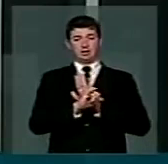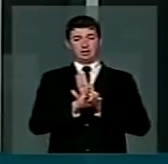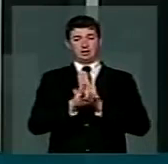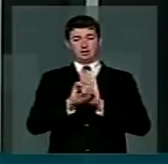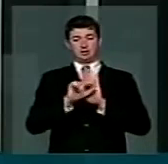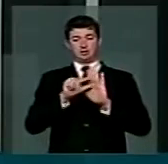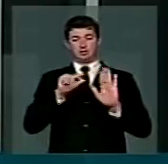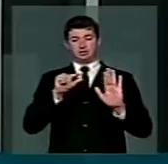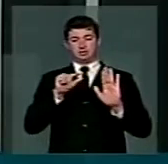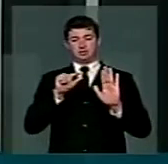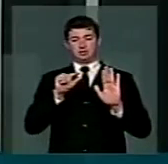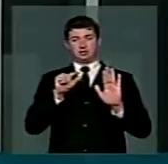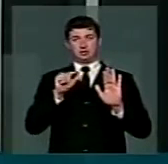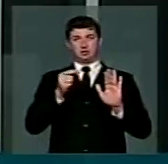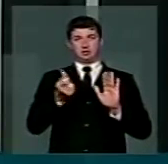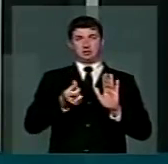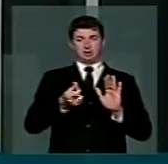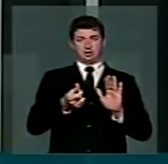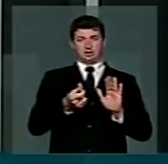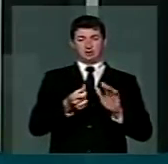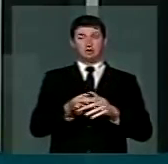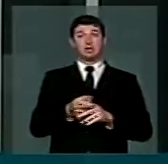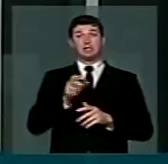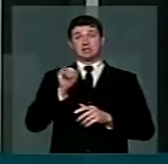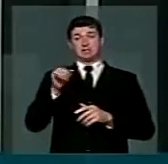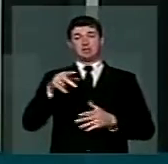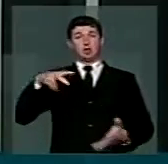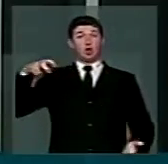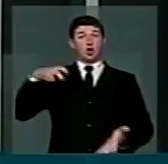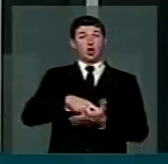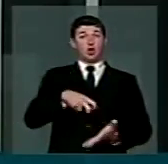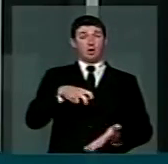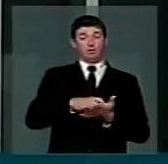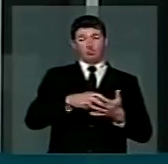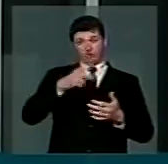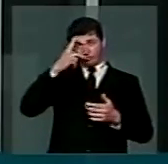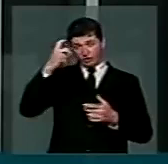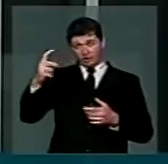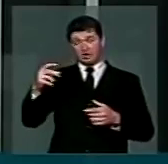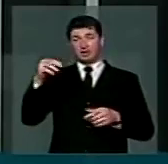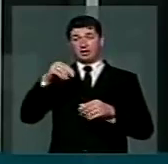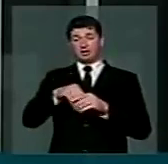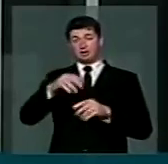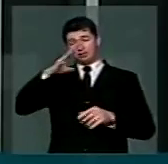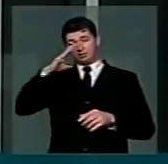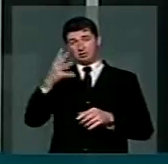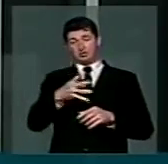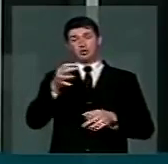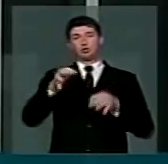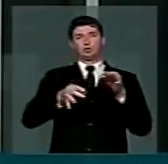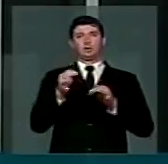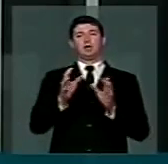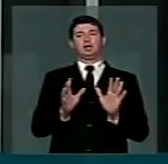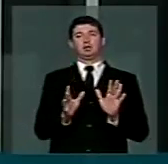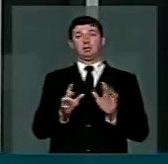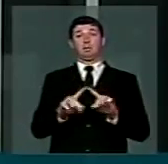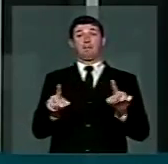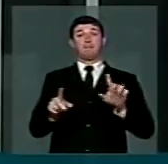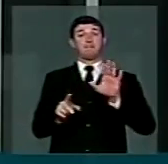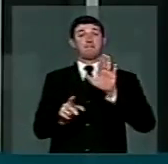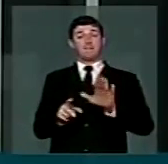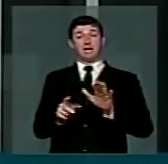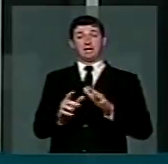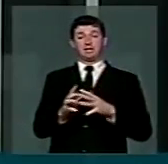inciso sexto, de sofrer condenação criminal em sentença transitada em julgado. Entretanto, Sr.